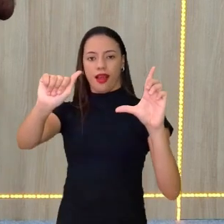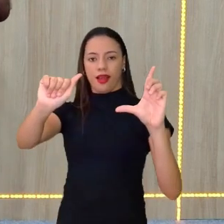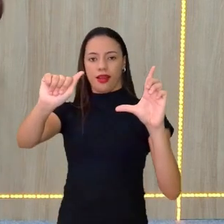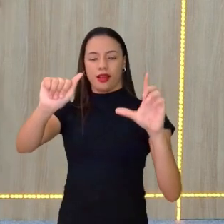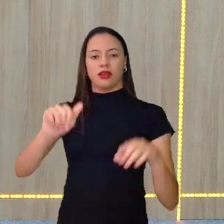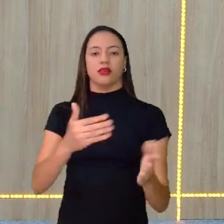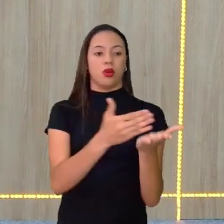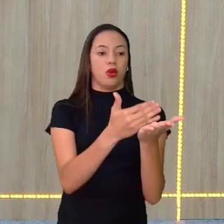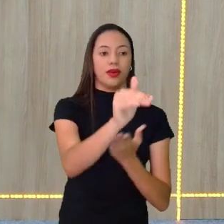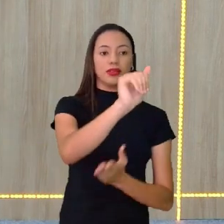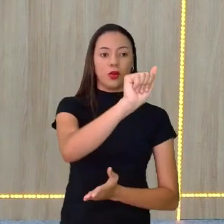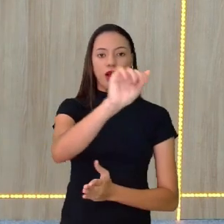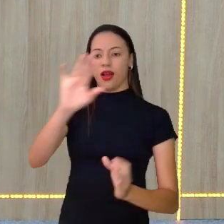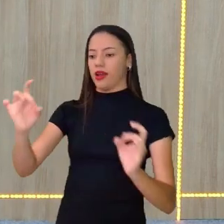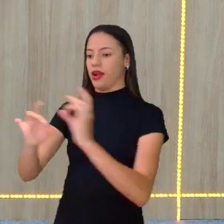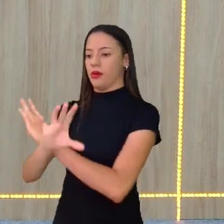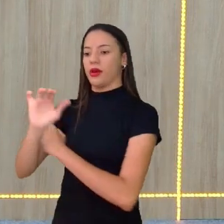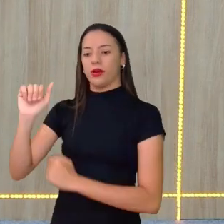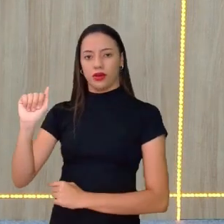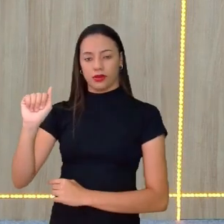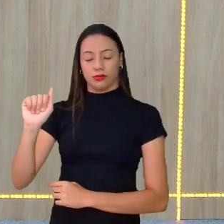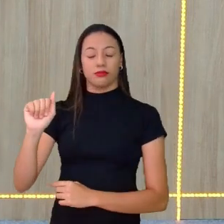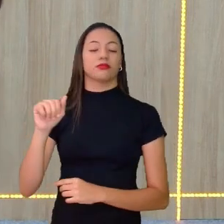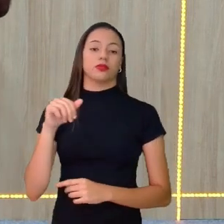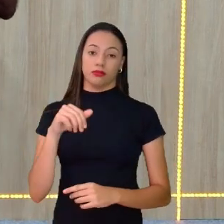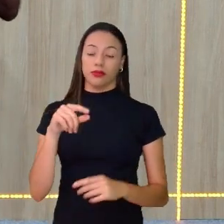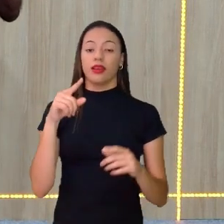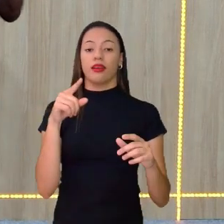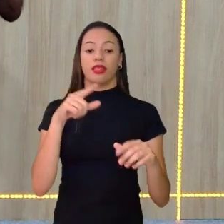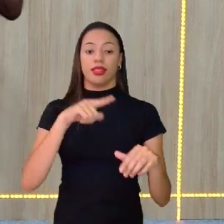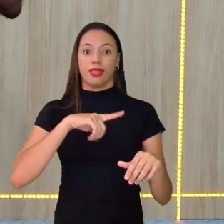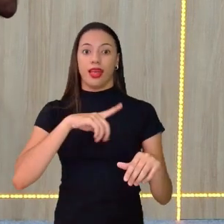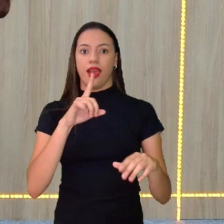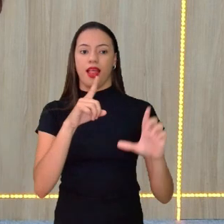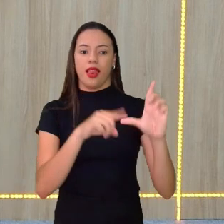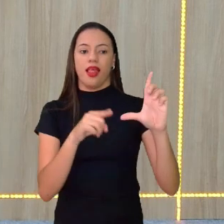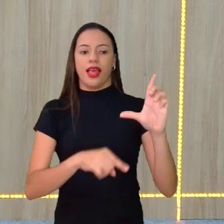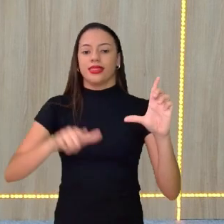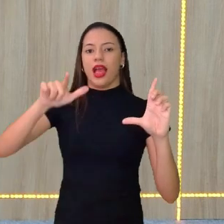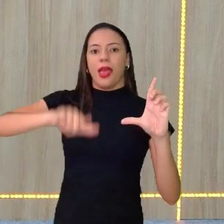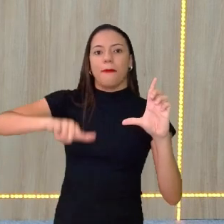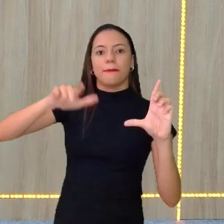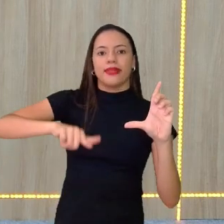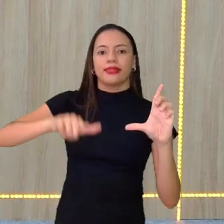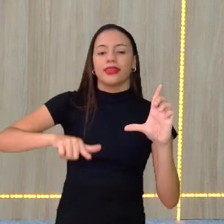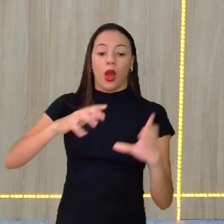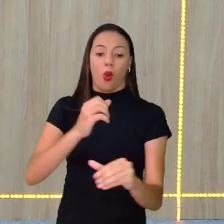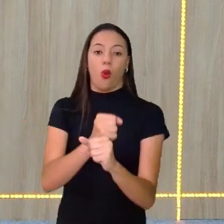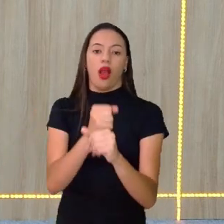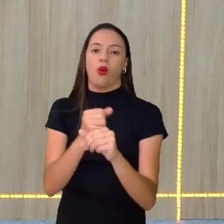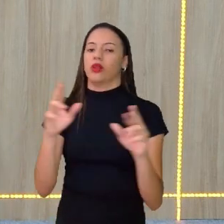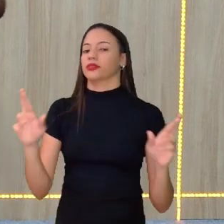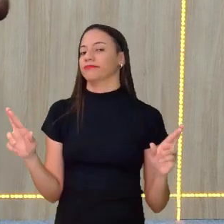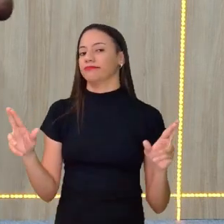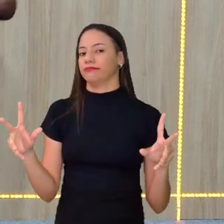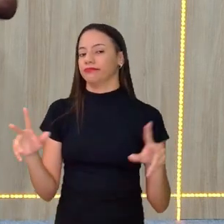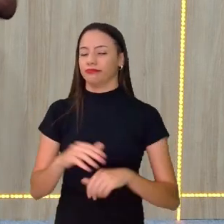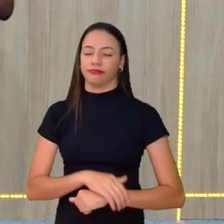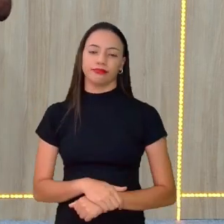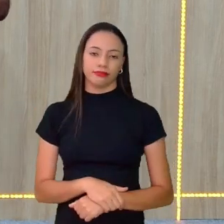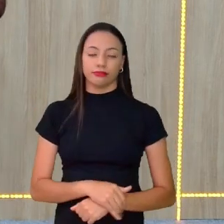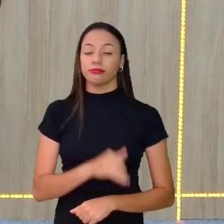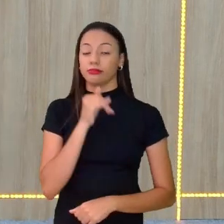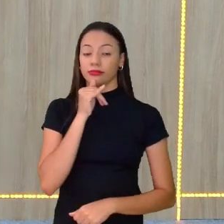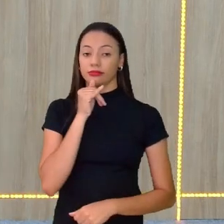Começa com A, termina com A. Quando eu tenho letras repetidas, a gente muda um pouquinho a forma de calcular. ANA,